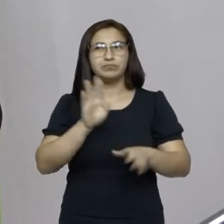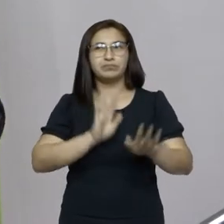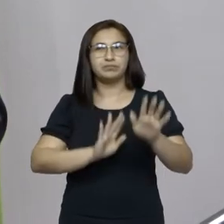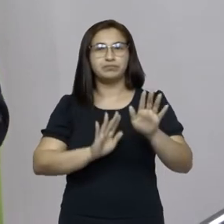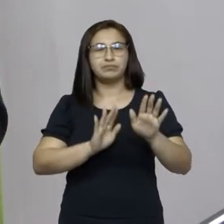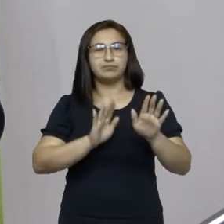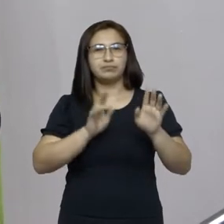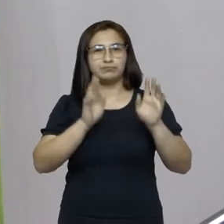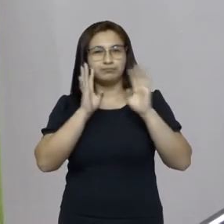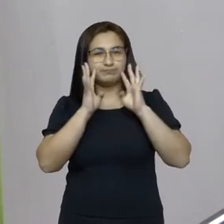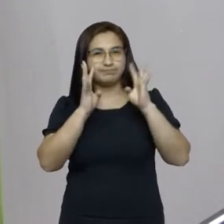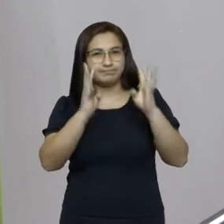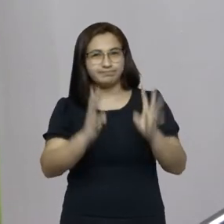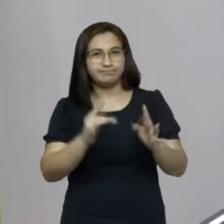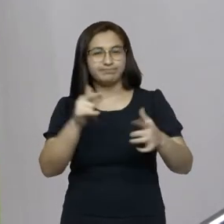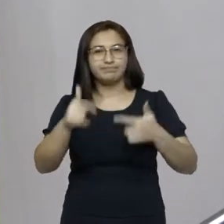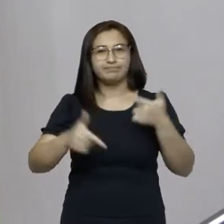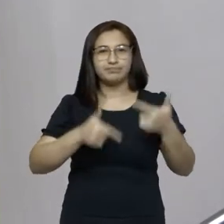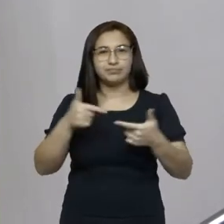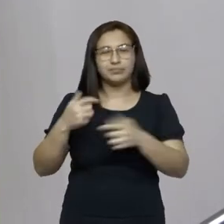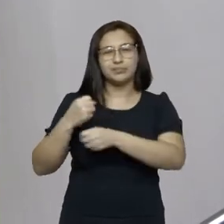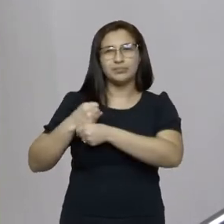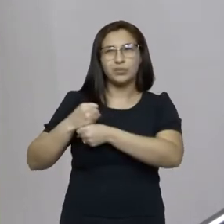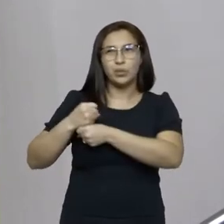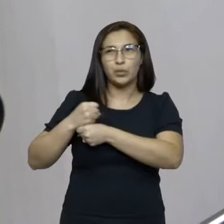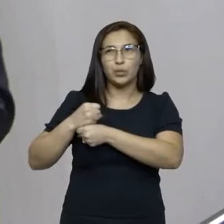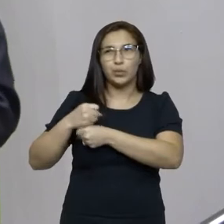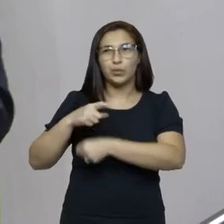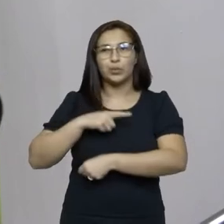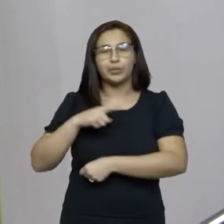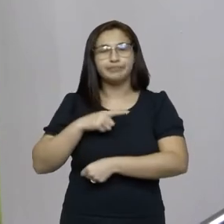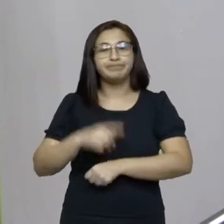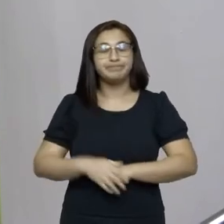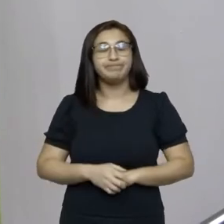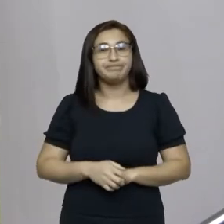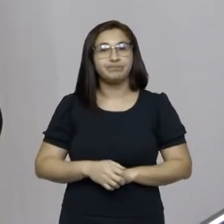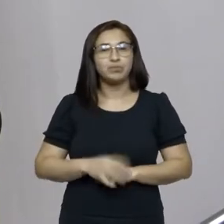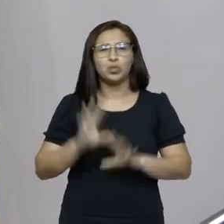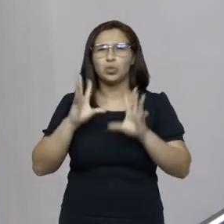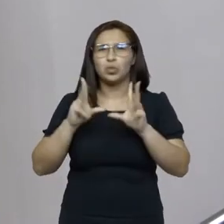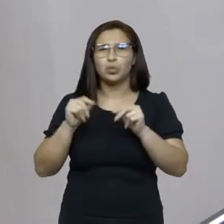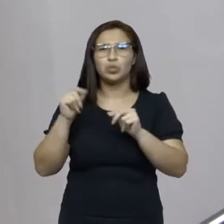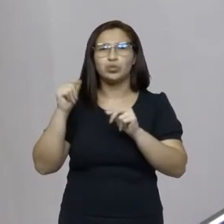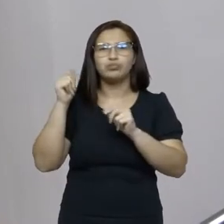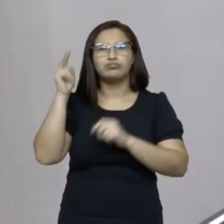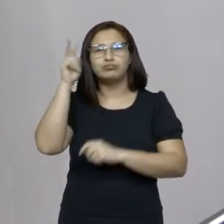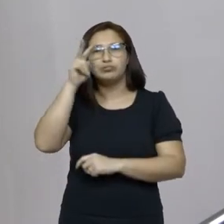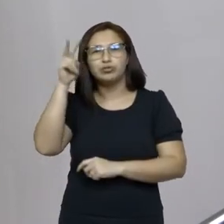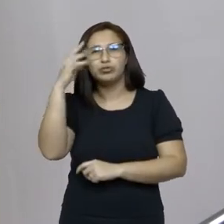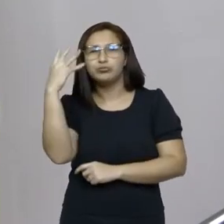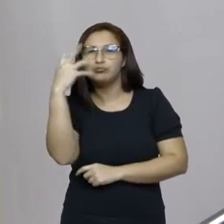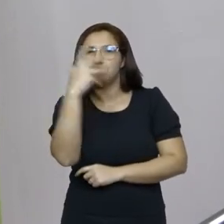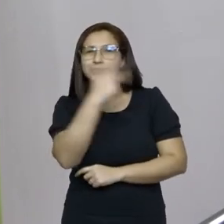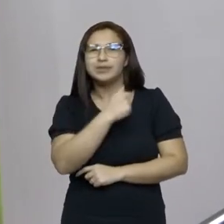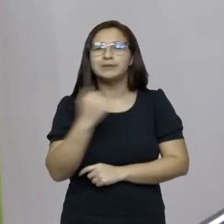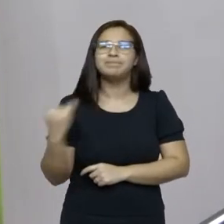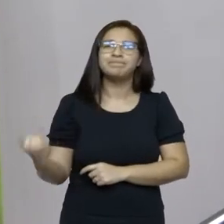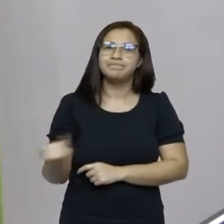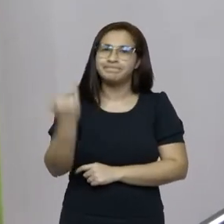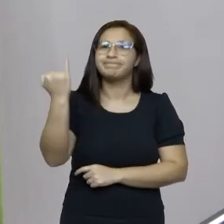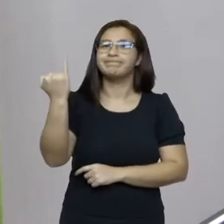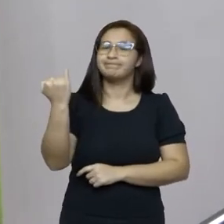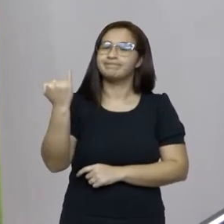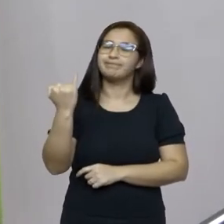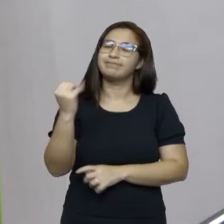sobre o trabalho há muito tempo, e que tem toda uma história bonita, importante e